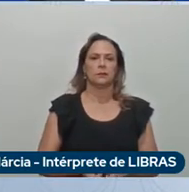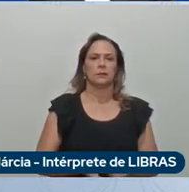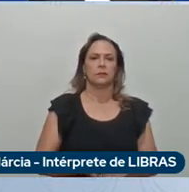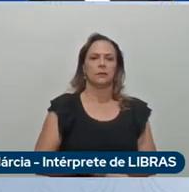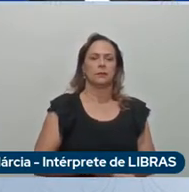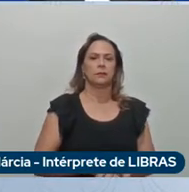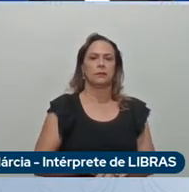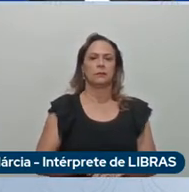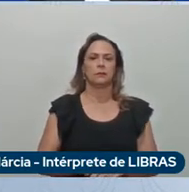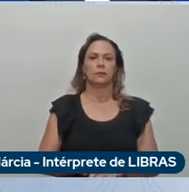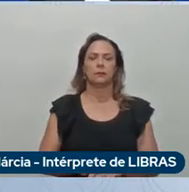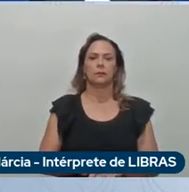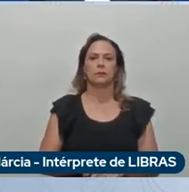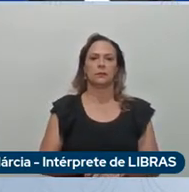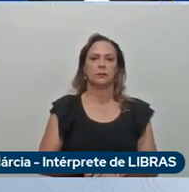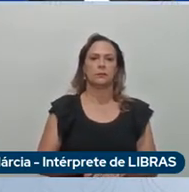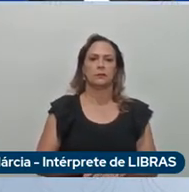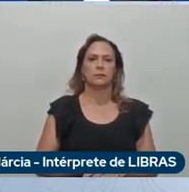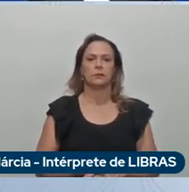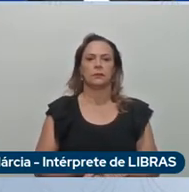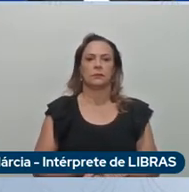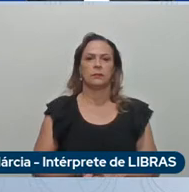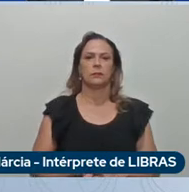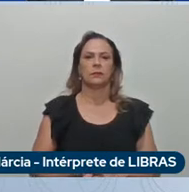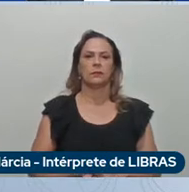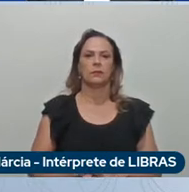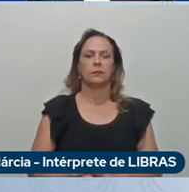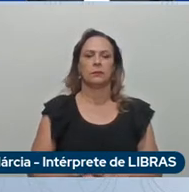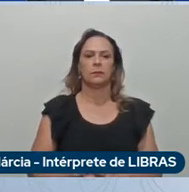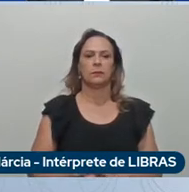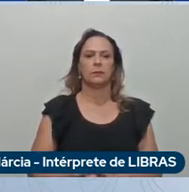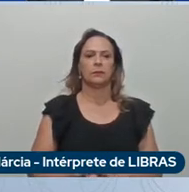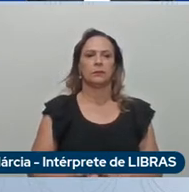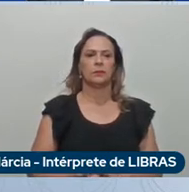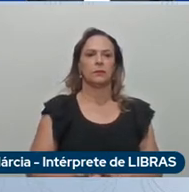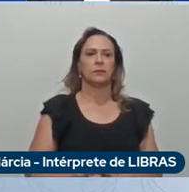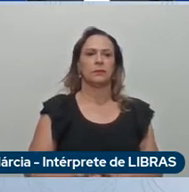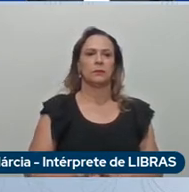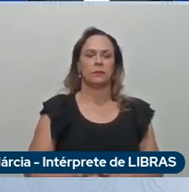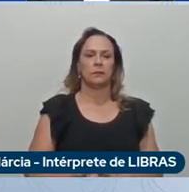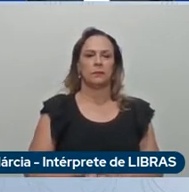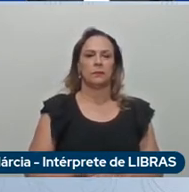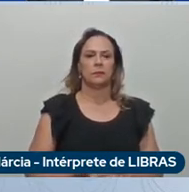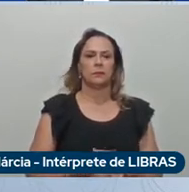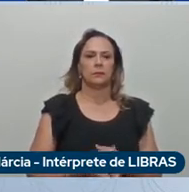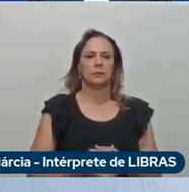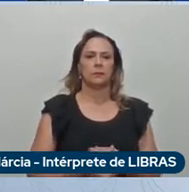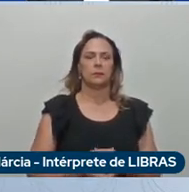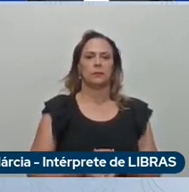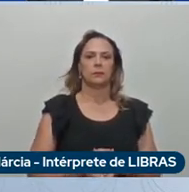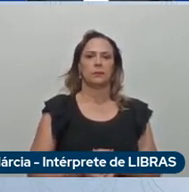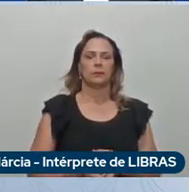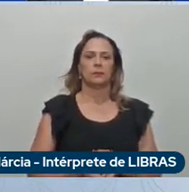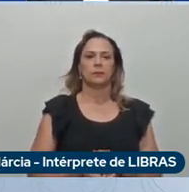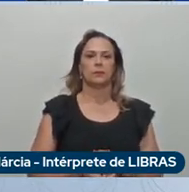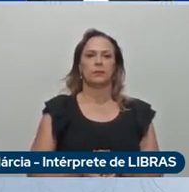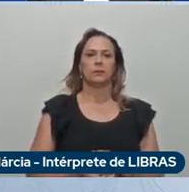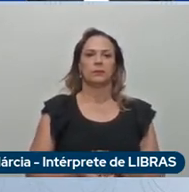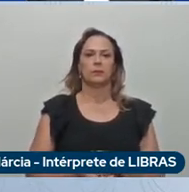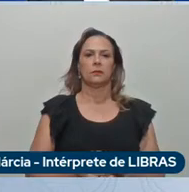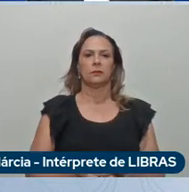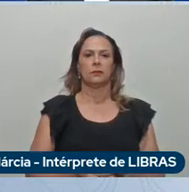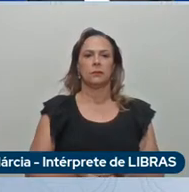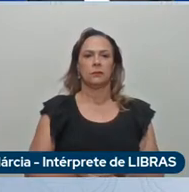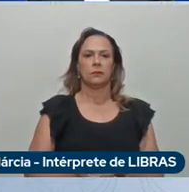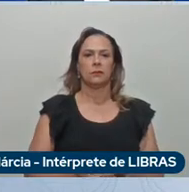novas oportunidades, respondendo a novas necessidades, e tudo em harmonia com o mundo em torno a nosa. Nesta nova era de